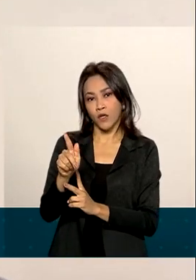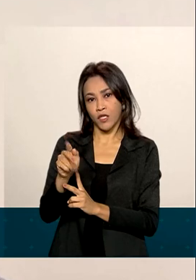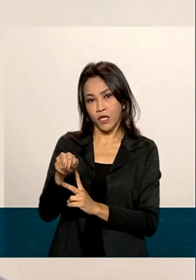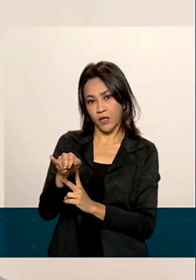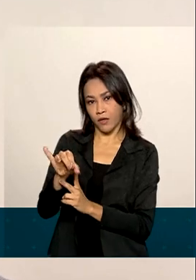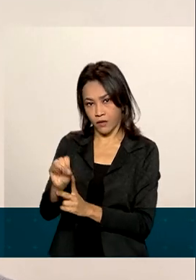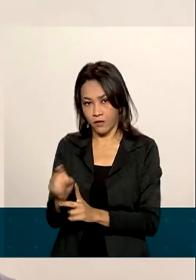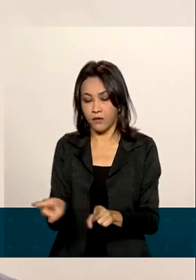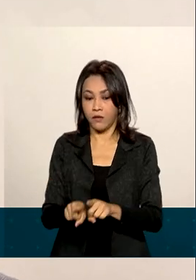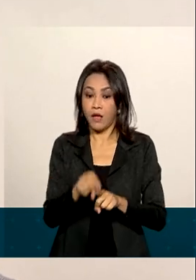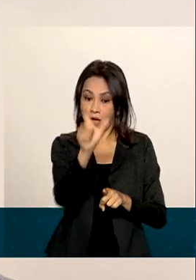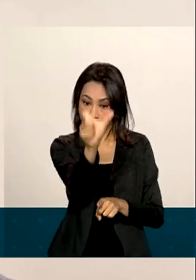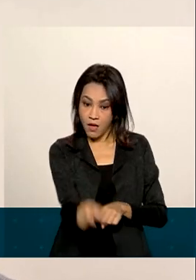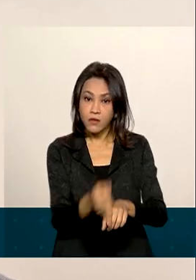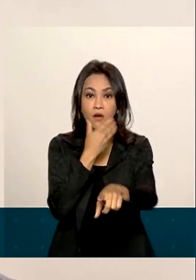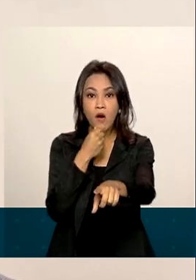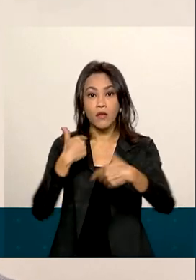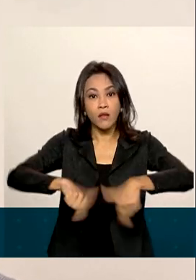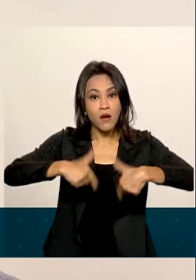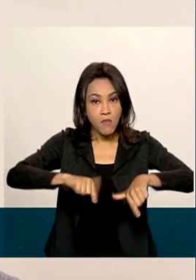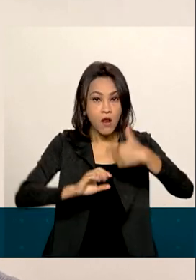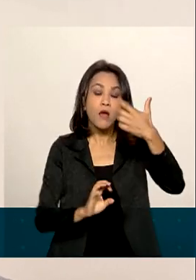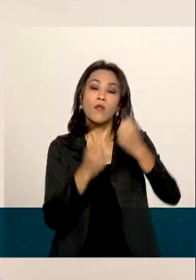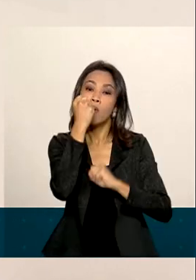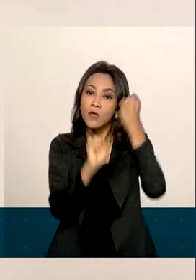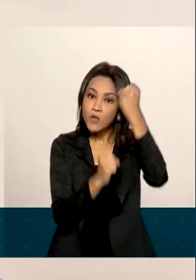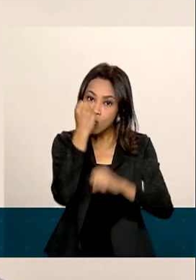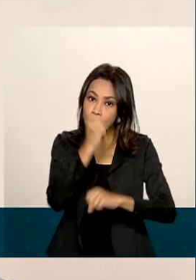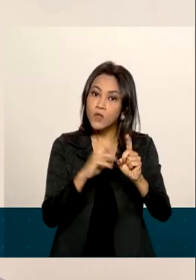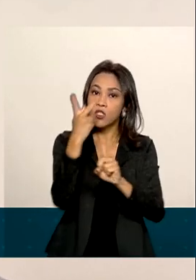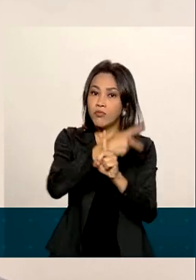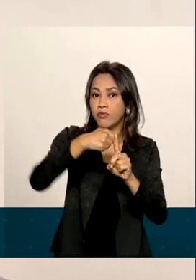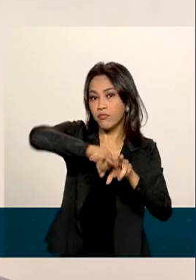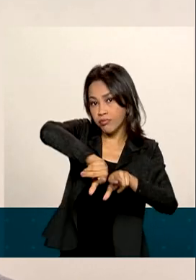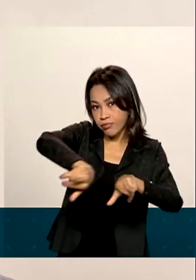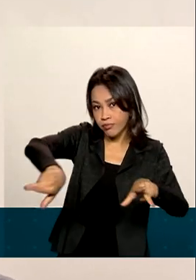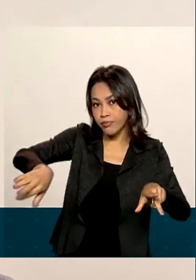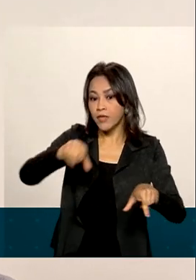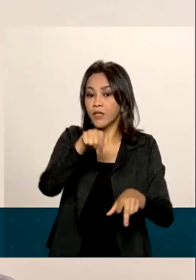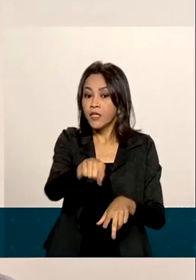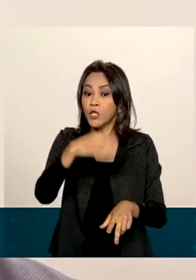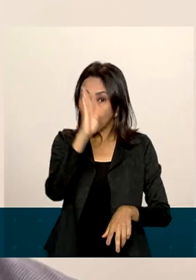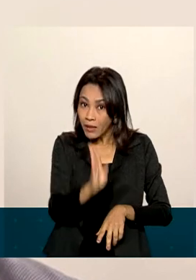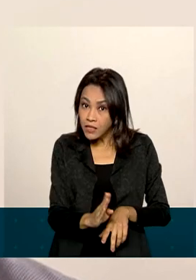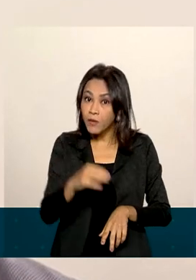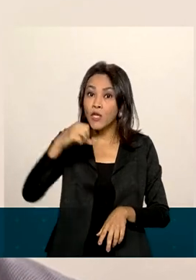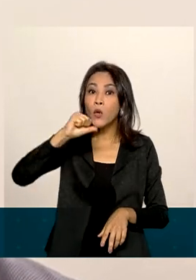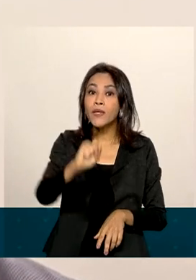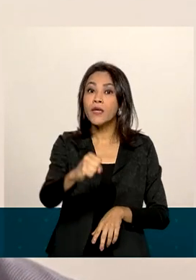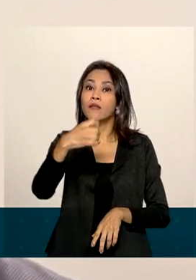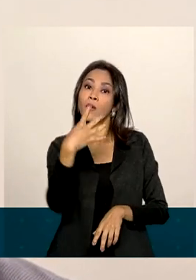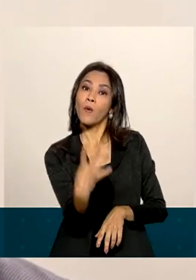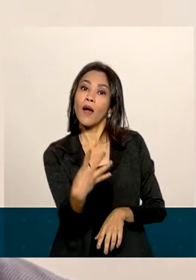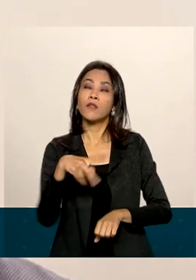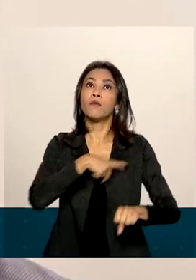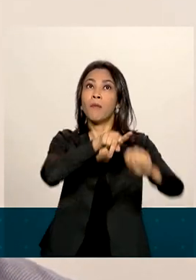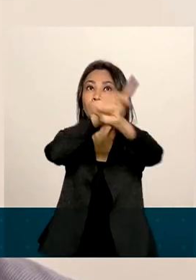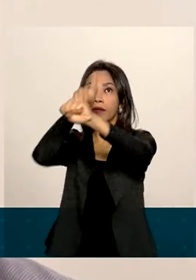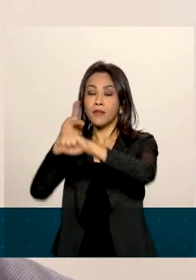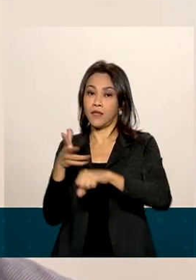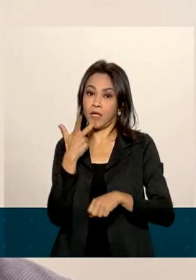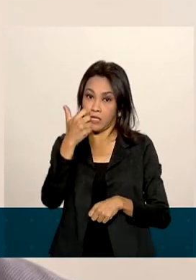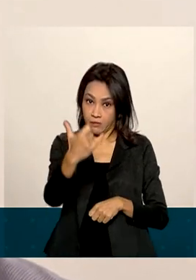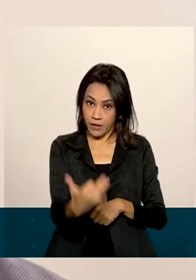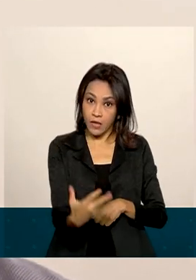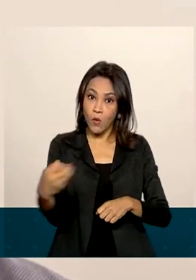em uma indústria de energia sustentável, que atua no Brasil e em outros 84 países. Ele conta que com a nova política,